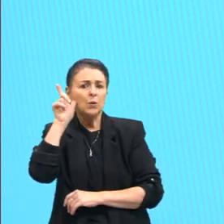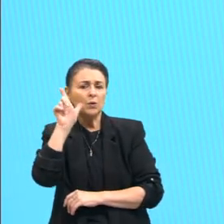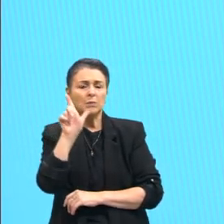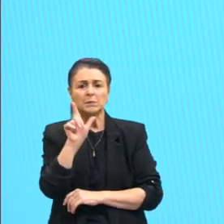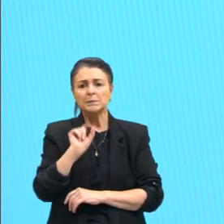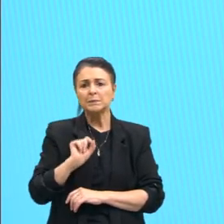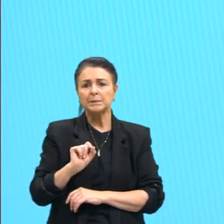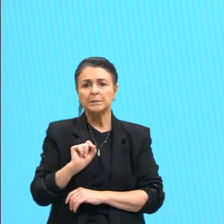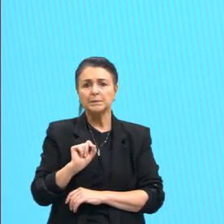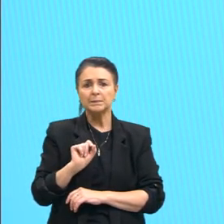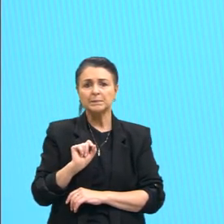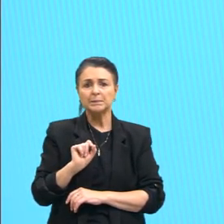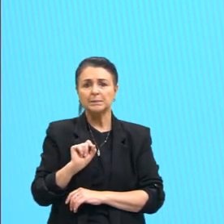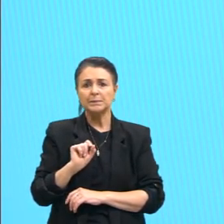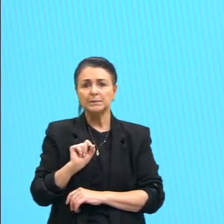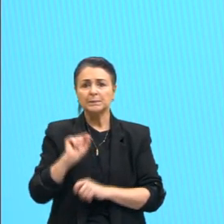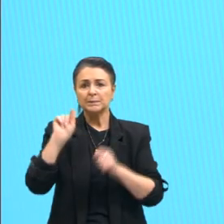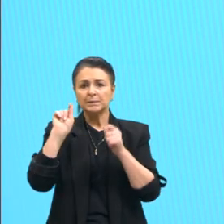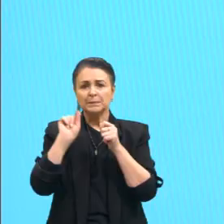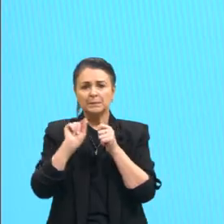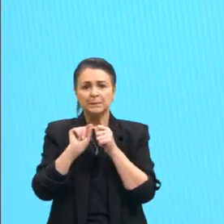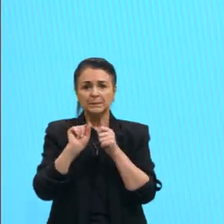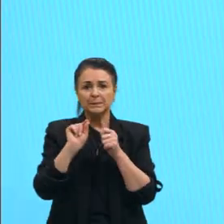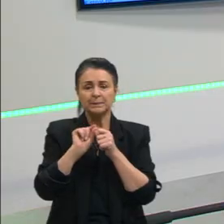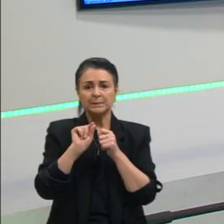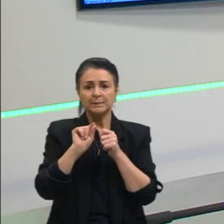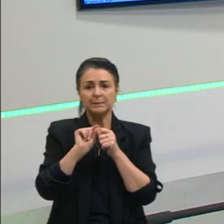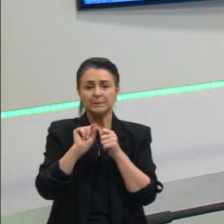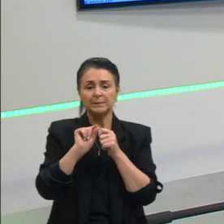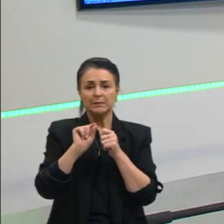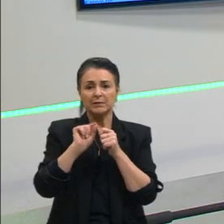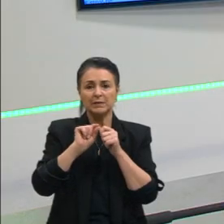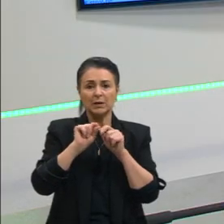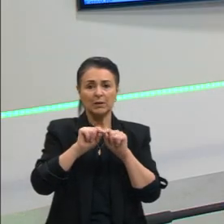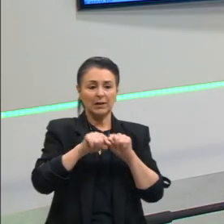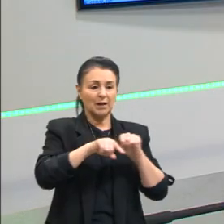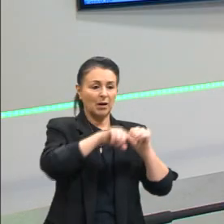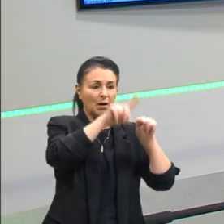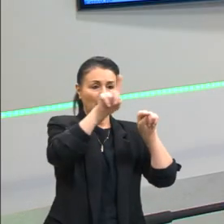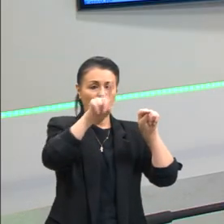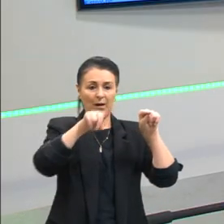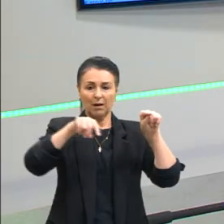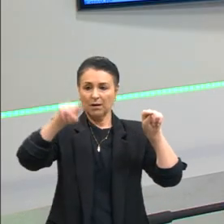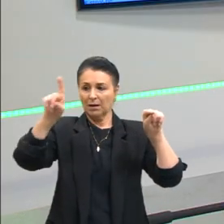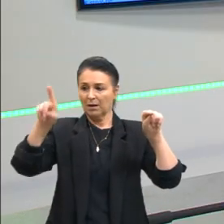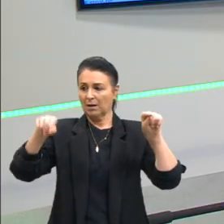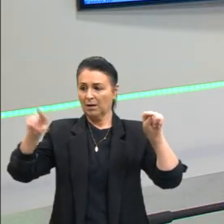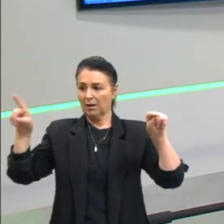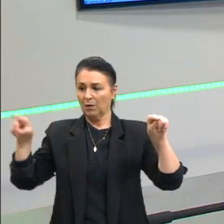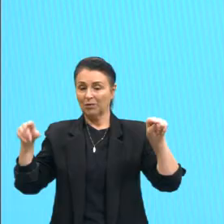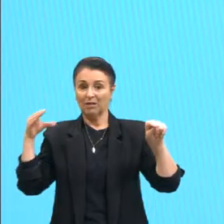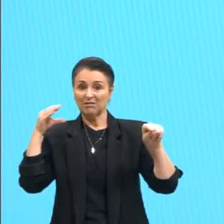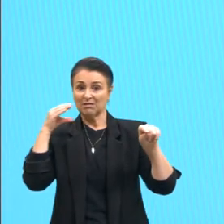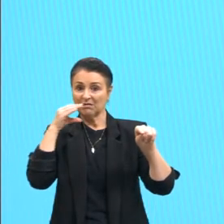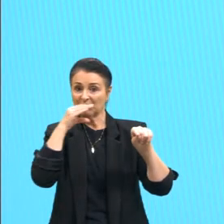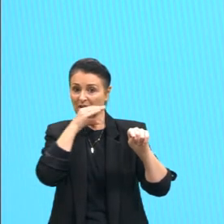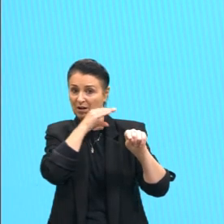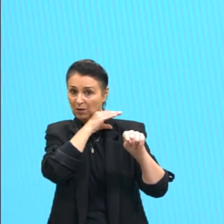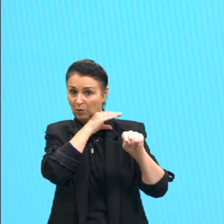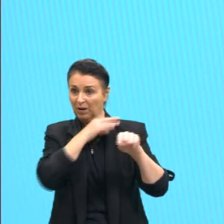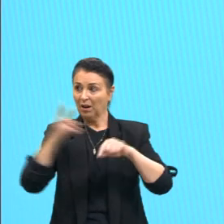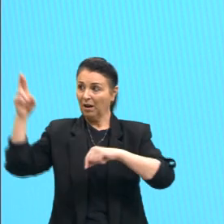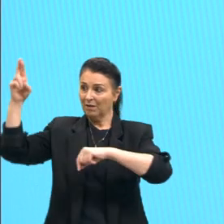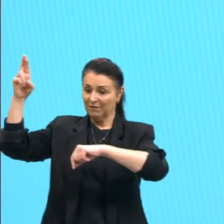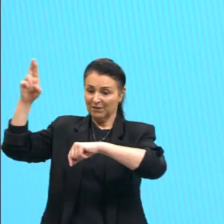fazer com que essa, essa onda de calor, né, que seria refletida, ela volte